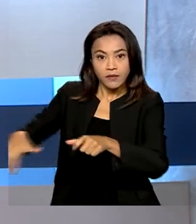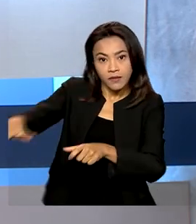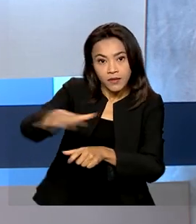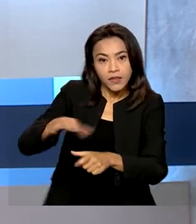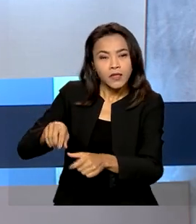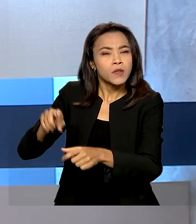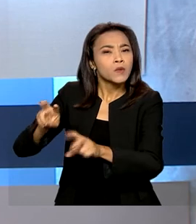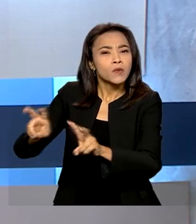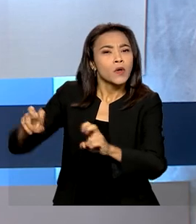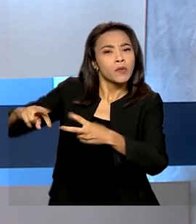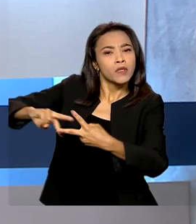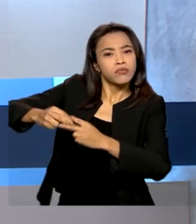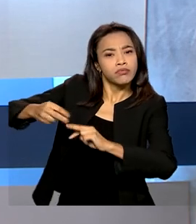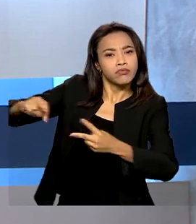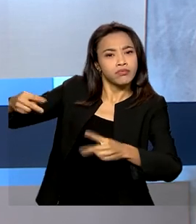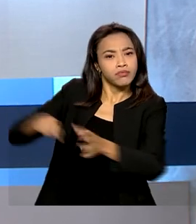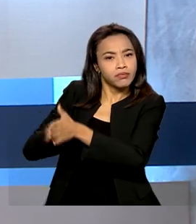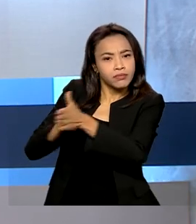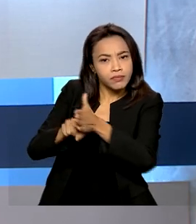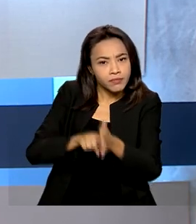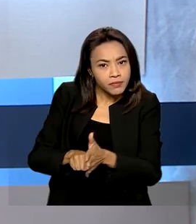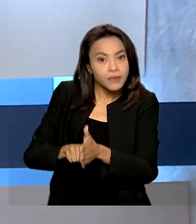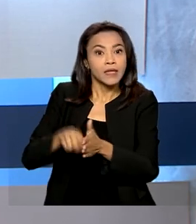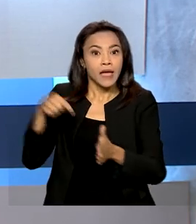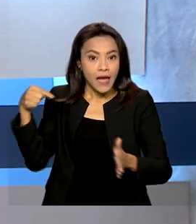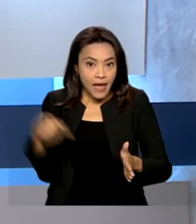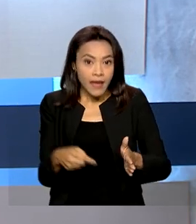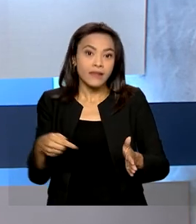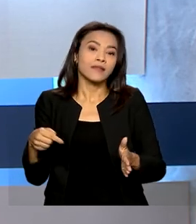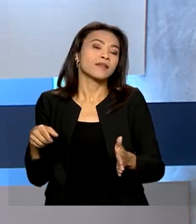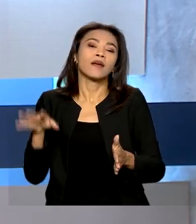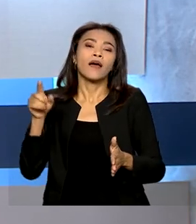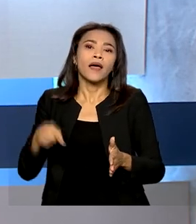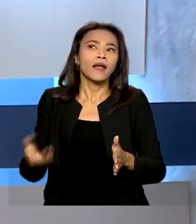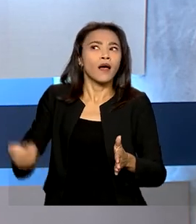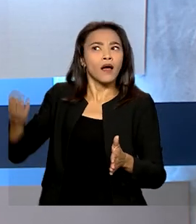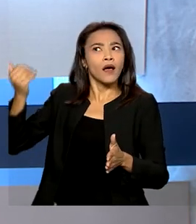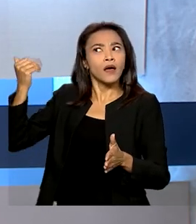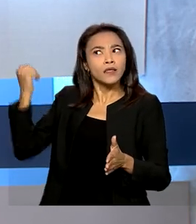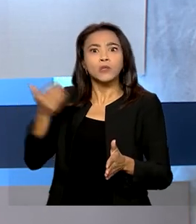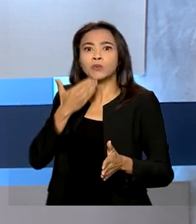Segundo o Ministério da Ciência, Tecnologia e Inovações, essa era uma demanda antiga do setor.